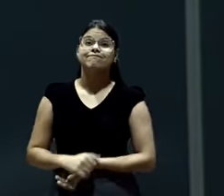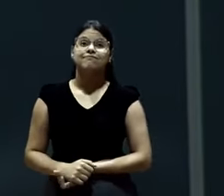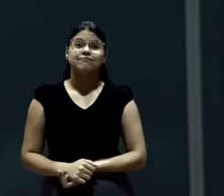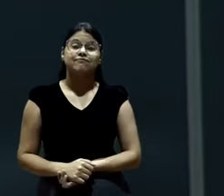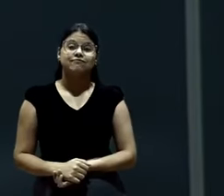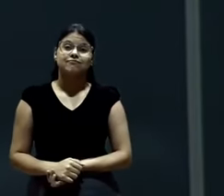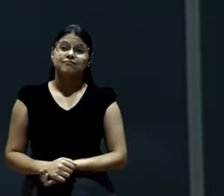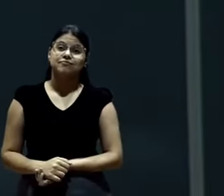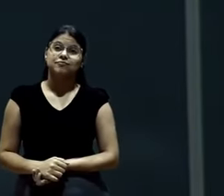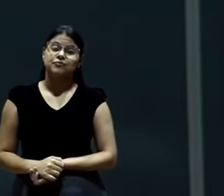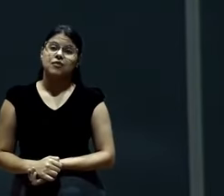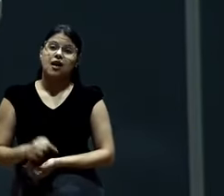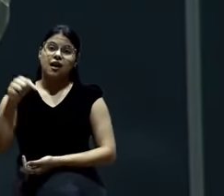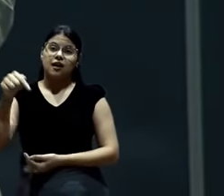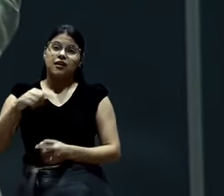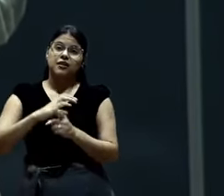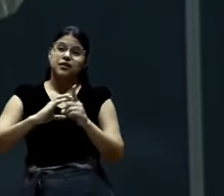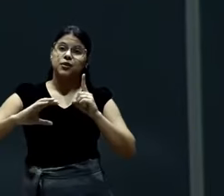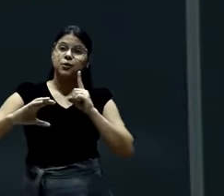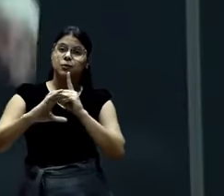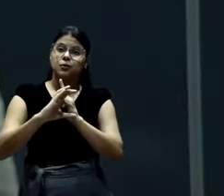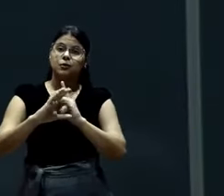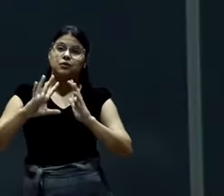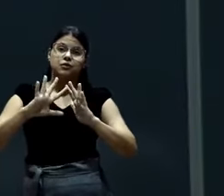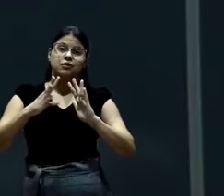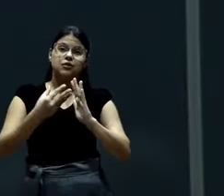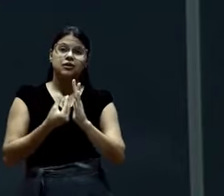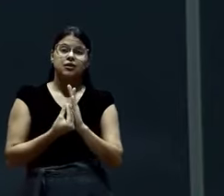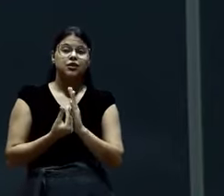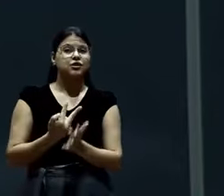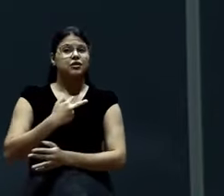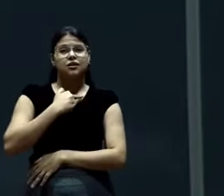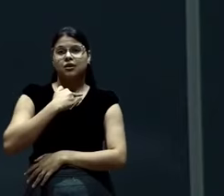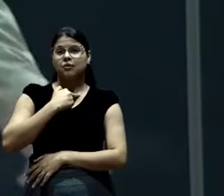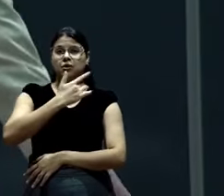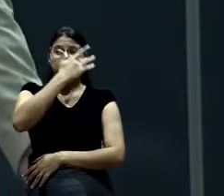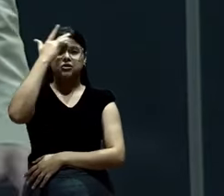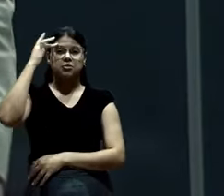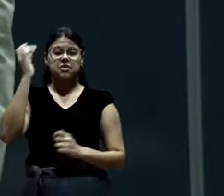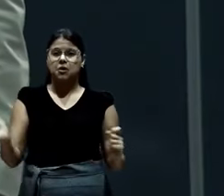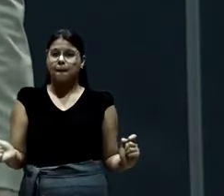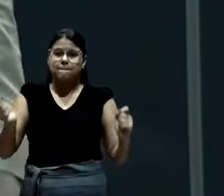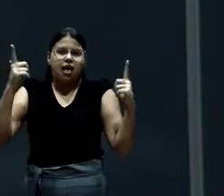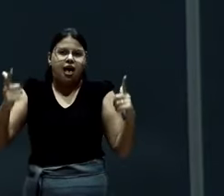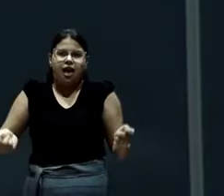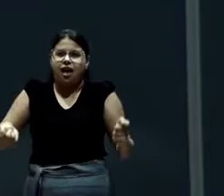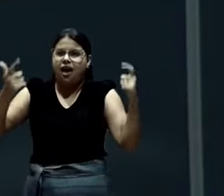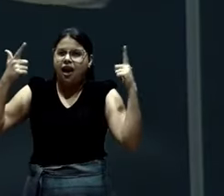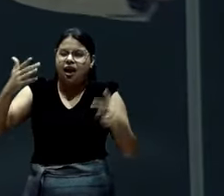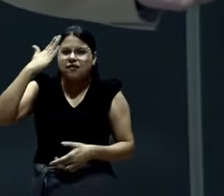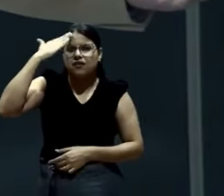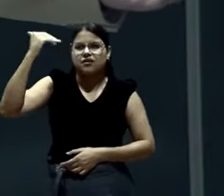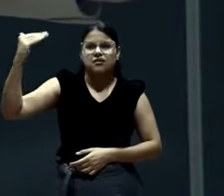se é uma coisa que não pode ter dentro da igreja, é estrela. É artista. Porque